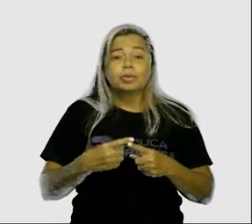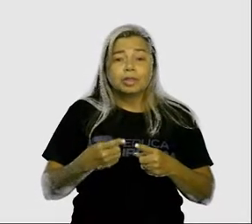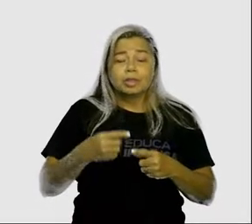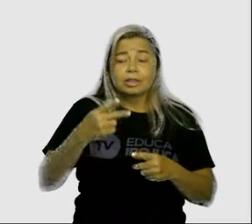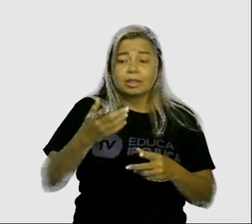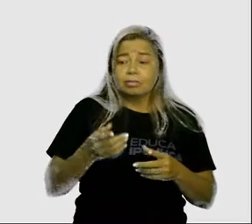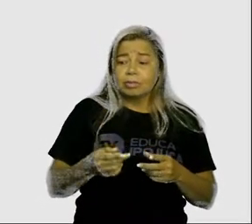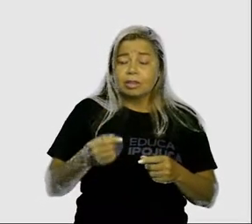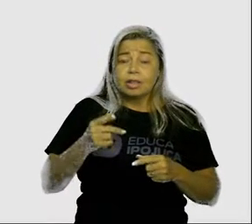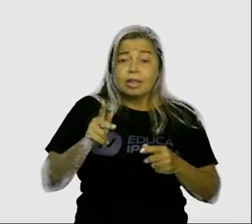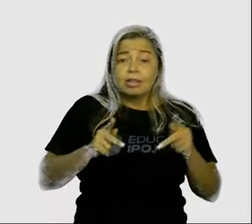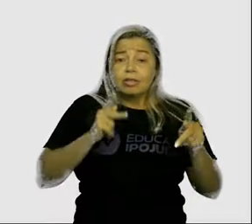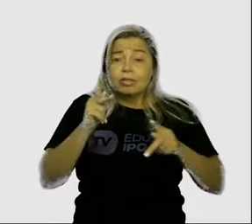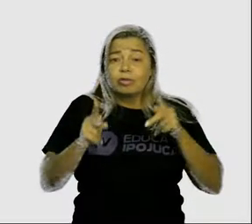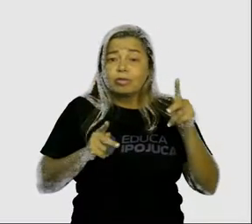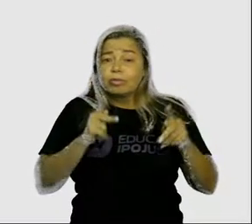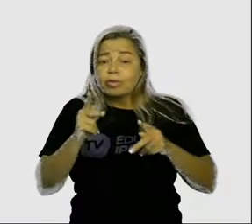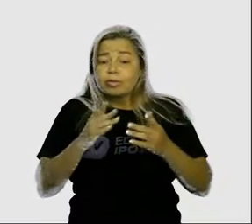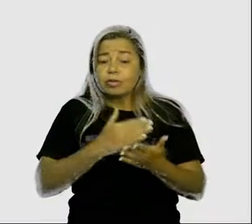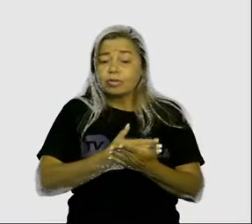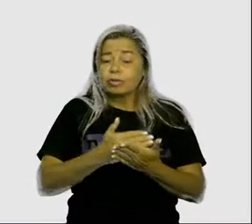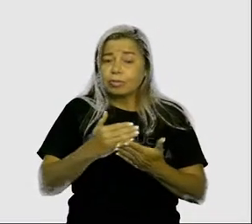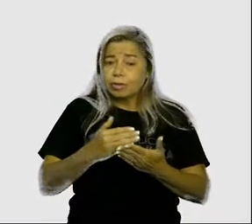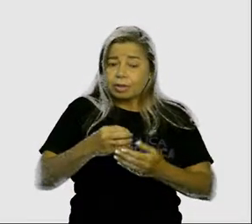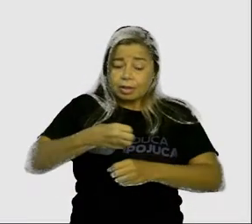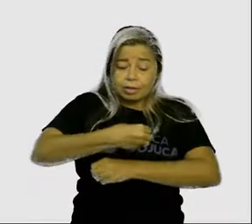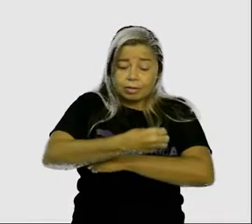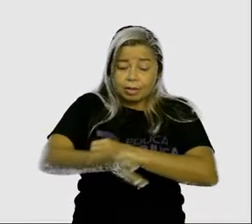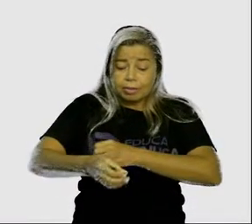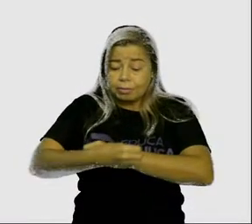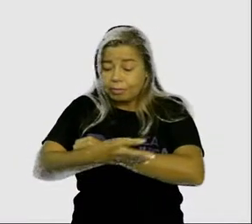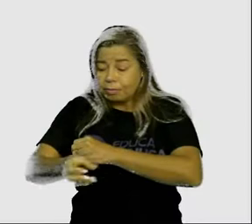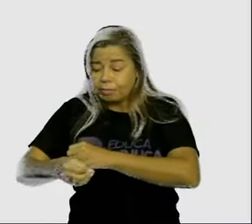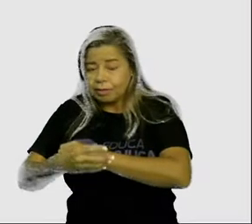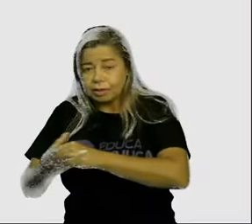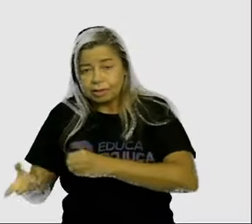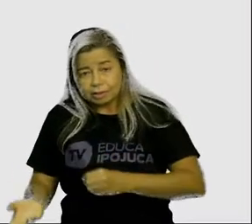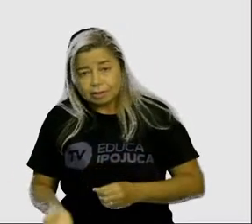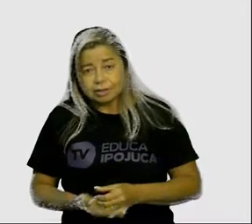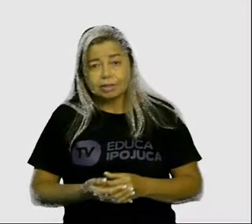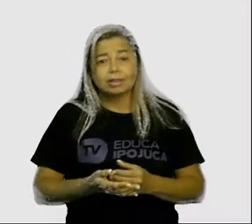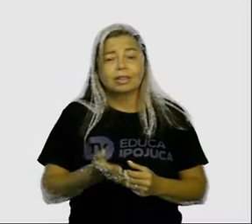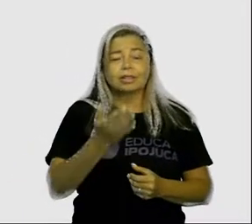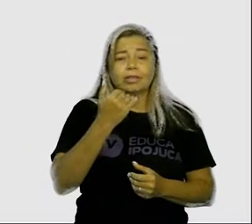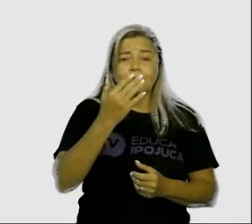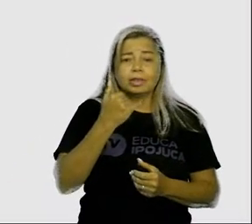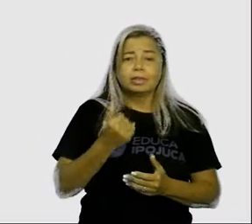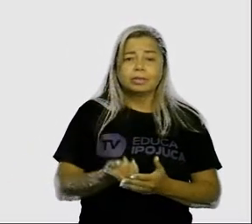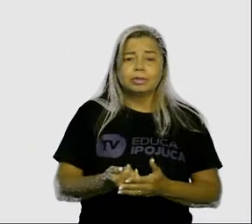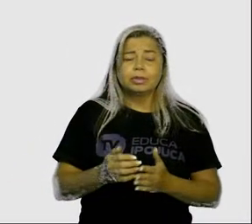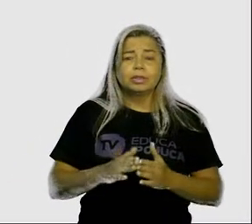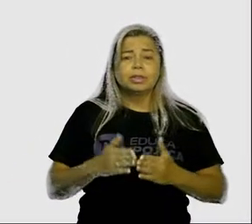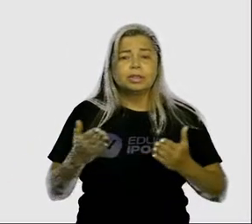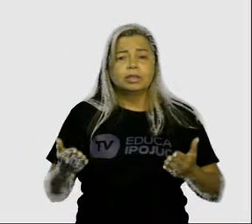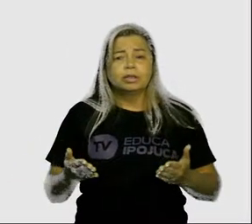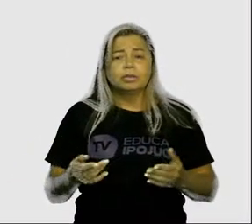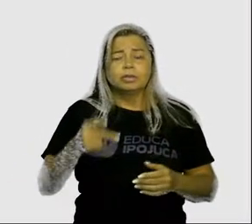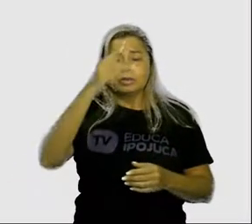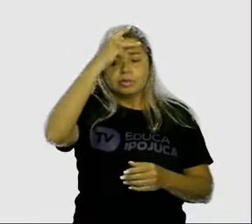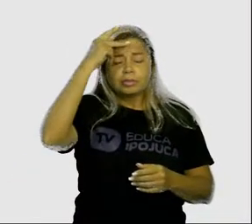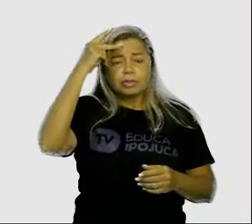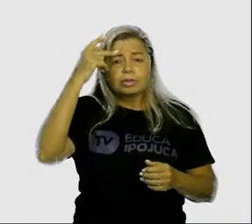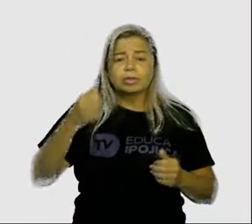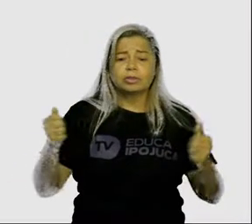início a prática de agricultura. As pessoas tiveram que se adaptar. Como os alimentos